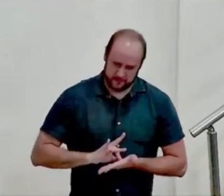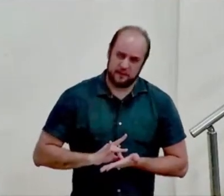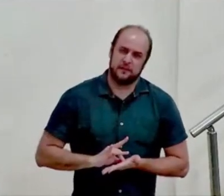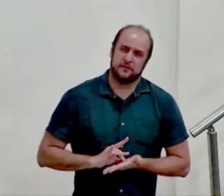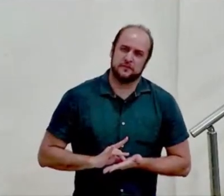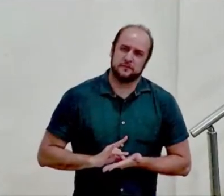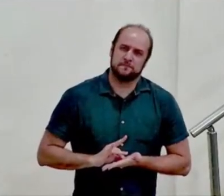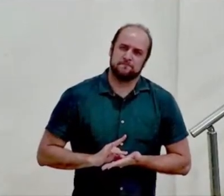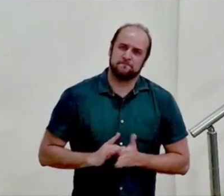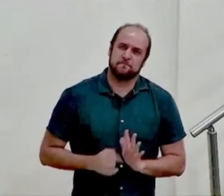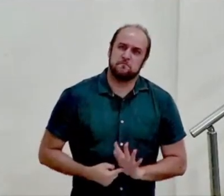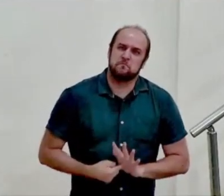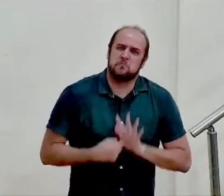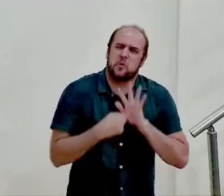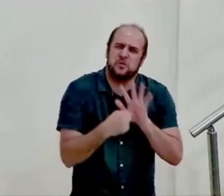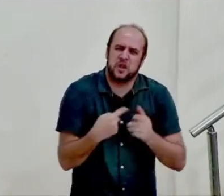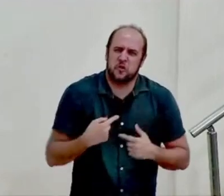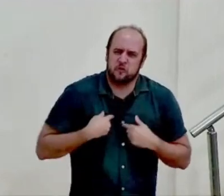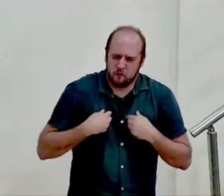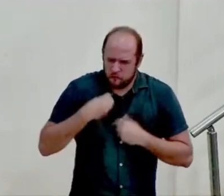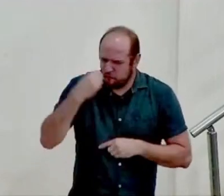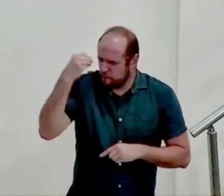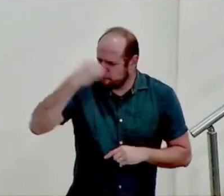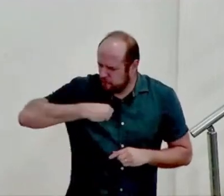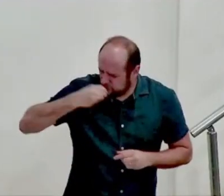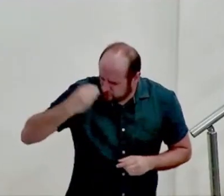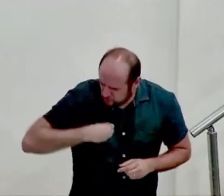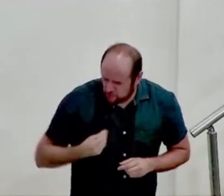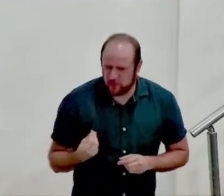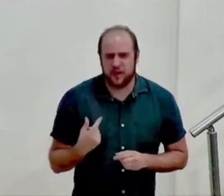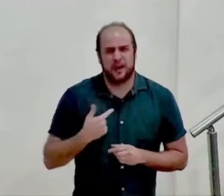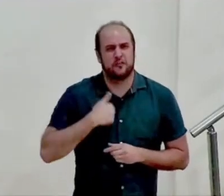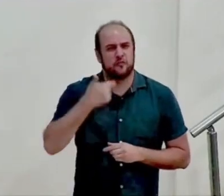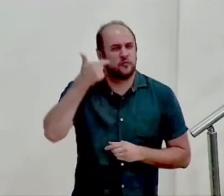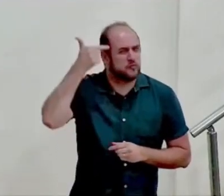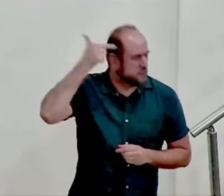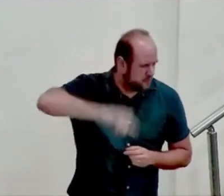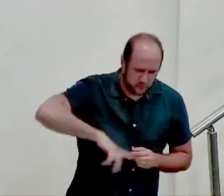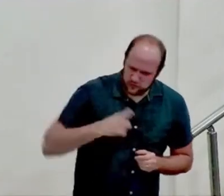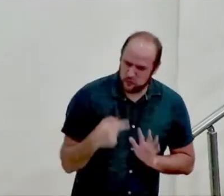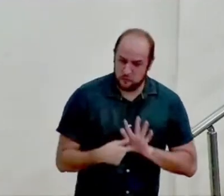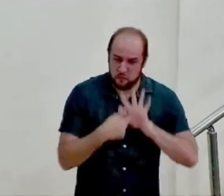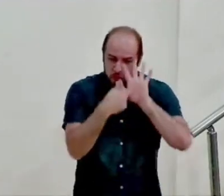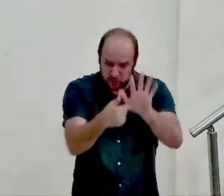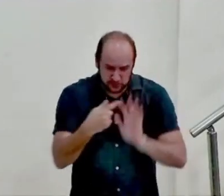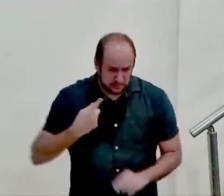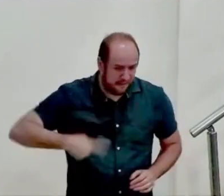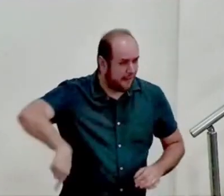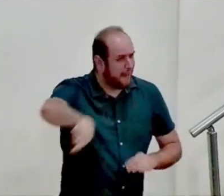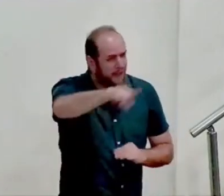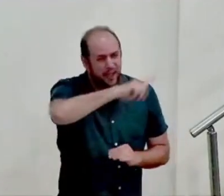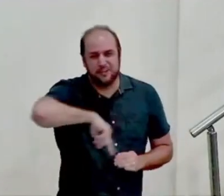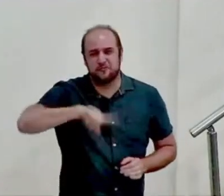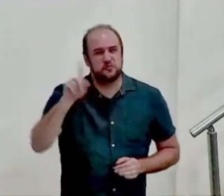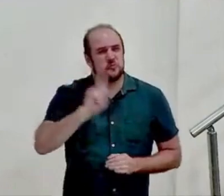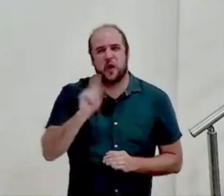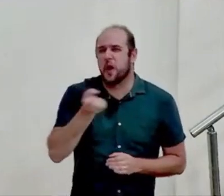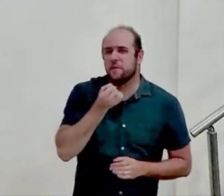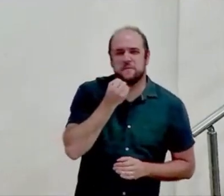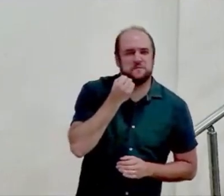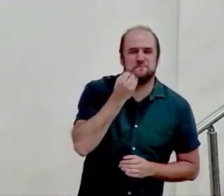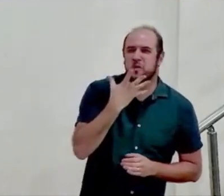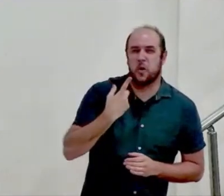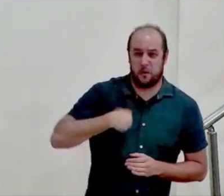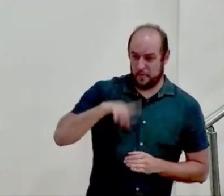ele mostra a minha fraqueza a minha incapacidade ele mostra que nós não somos tão bons quanto